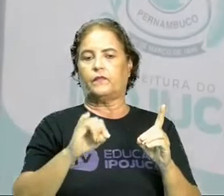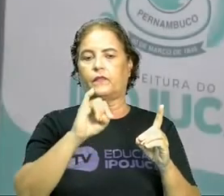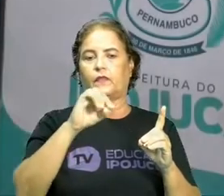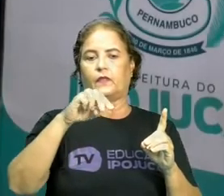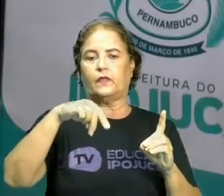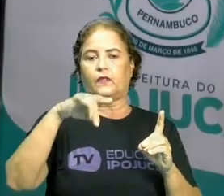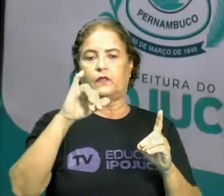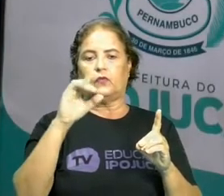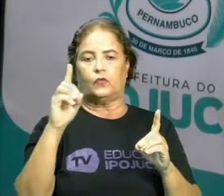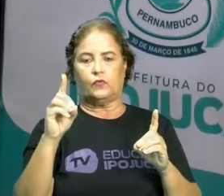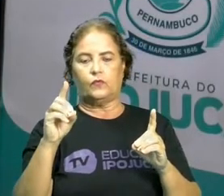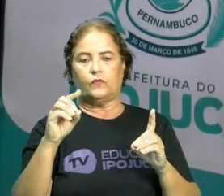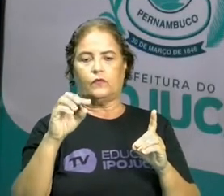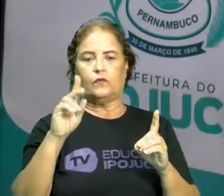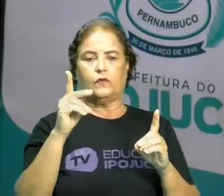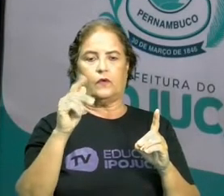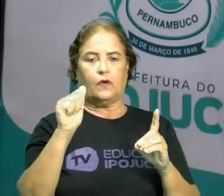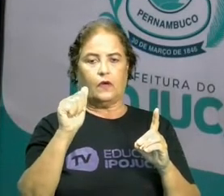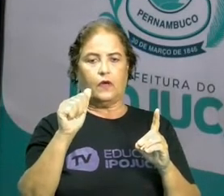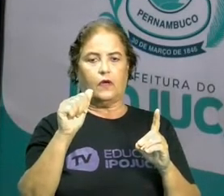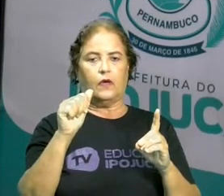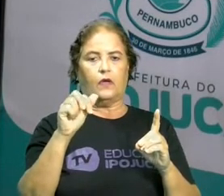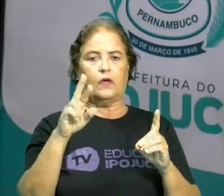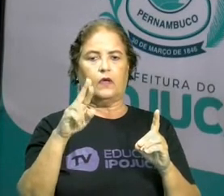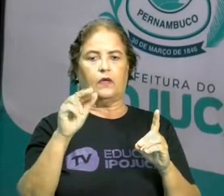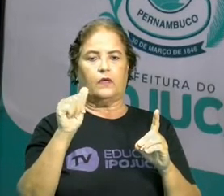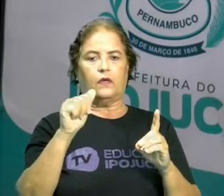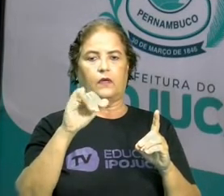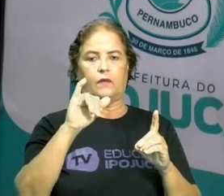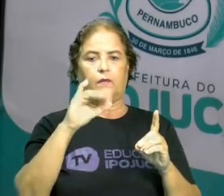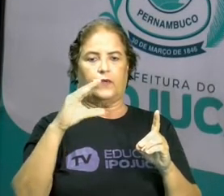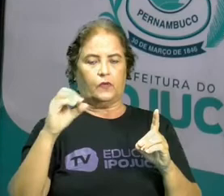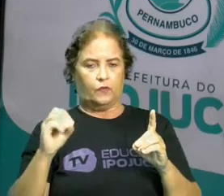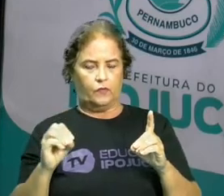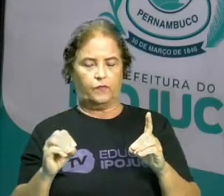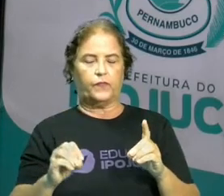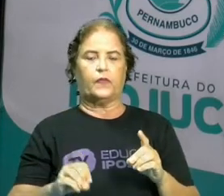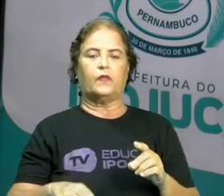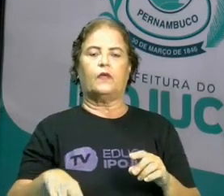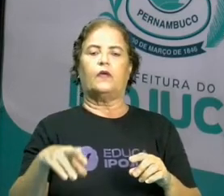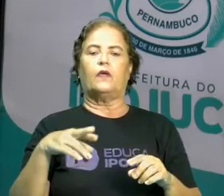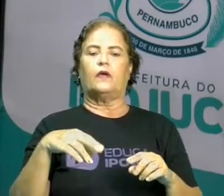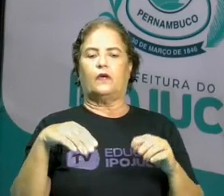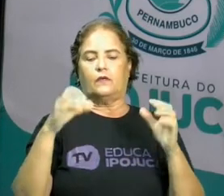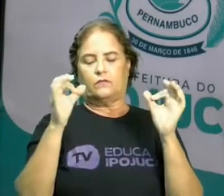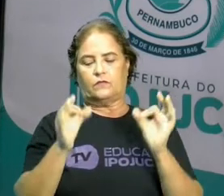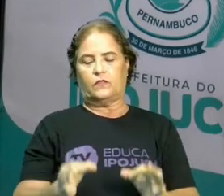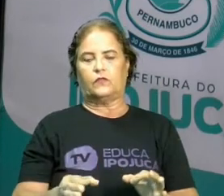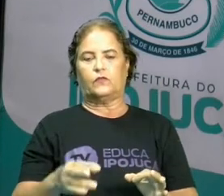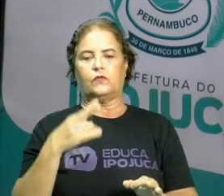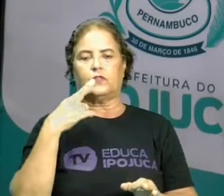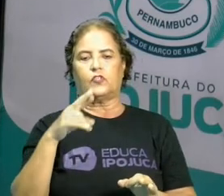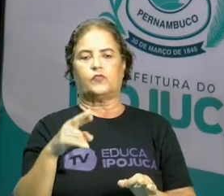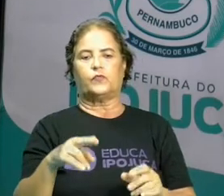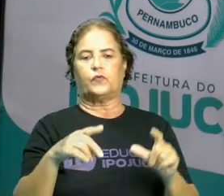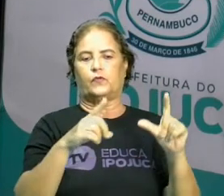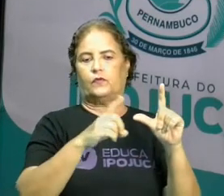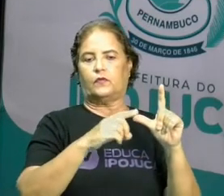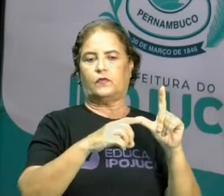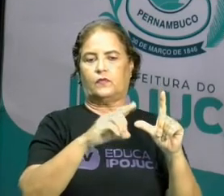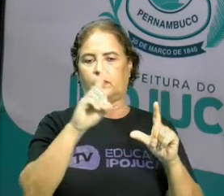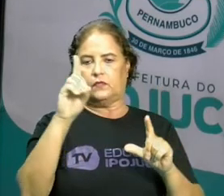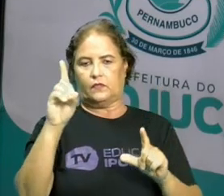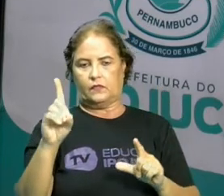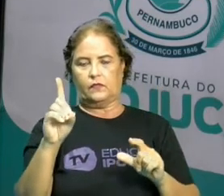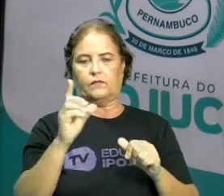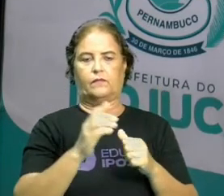decidir? Acertou quem respondeu indo-arábico. Pois é. O nosso sistema